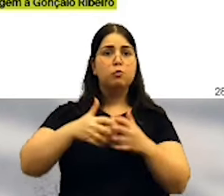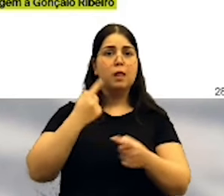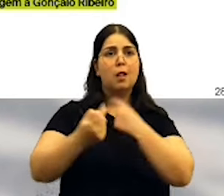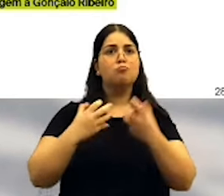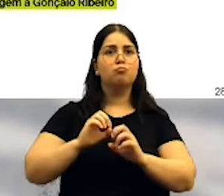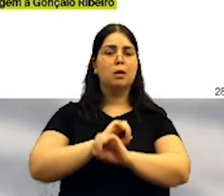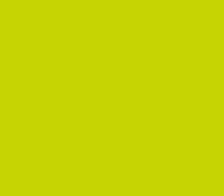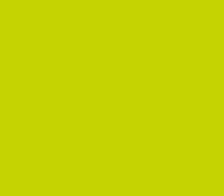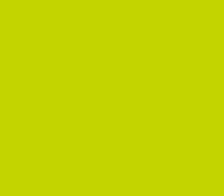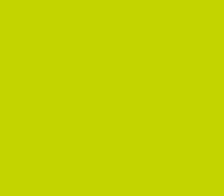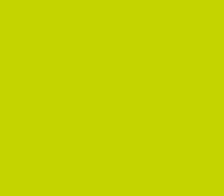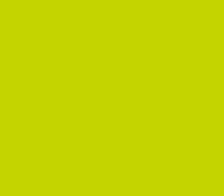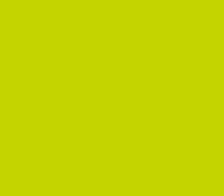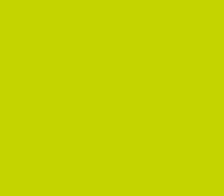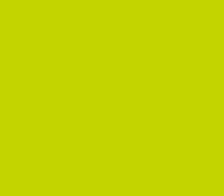que subsista. Muito obrigado.